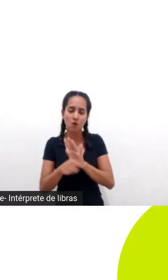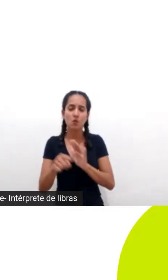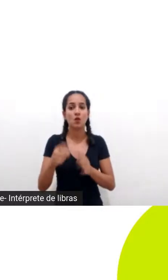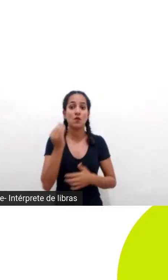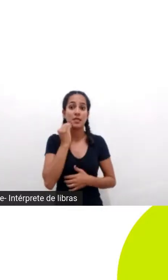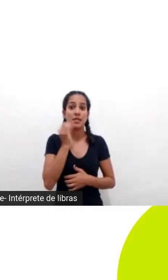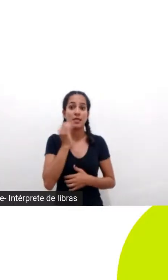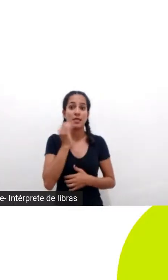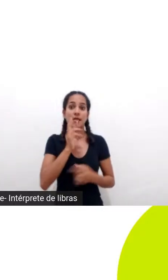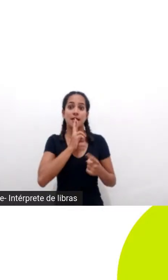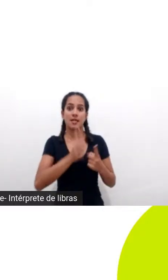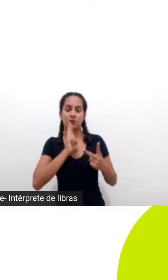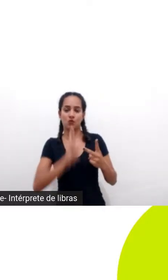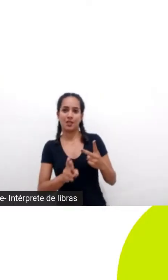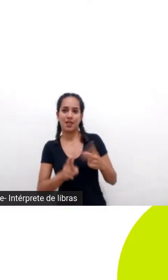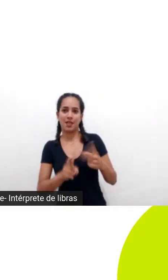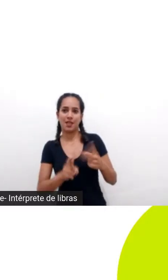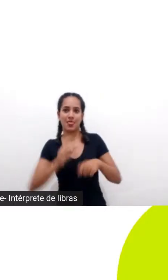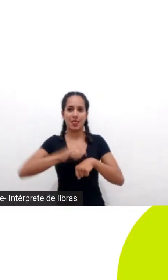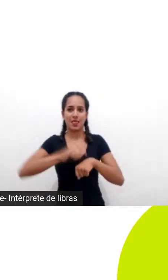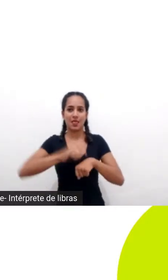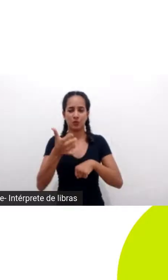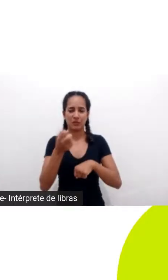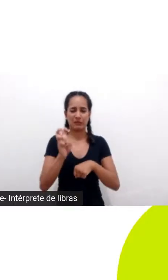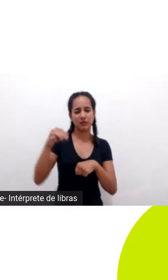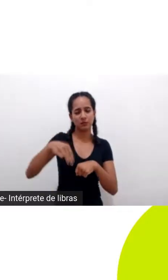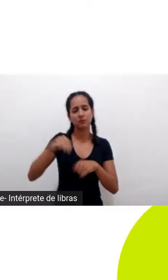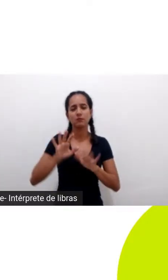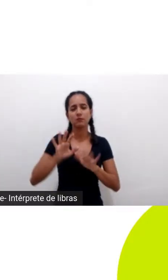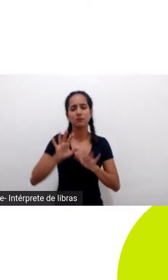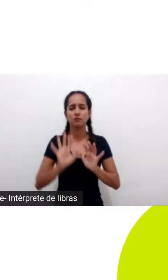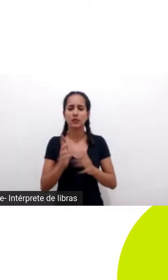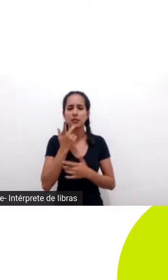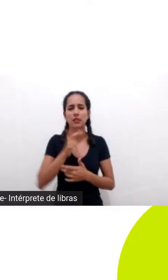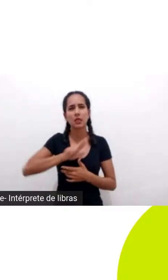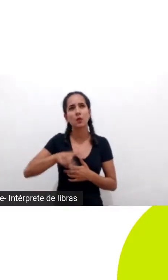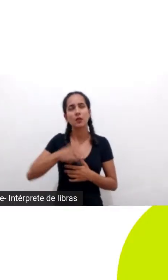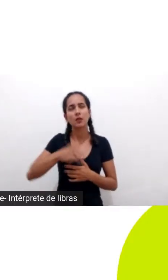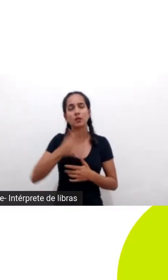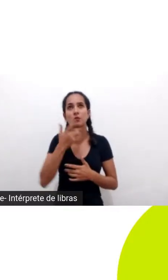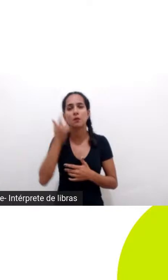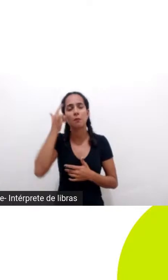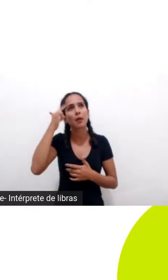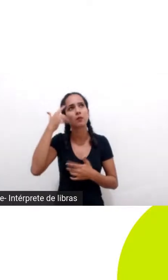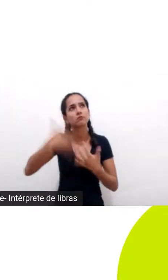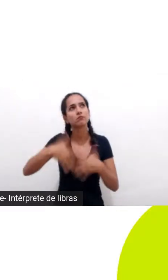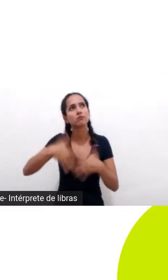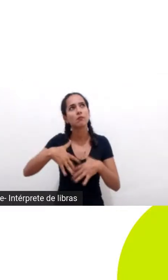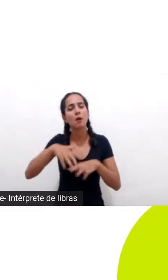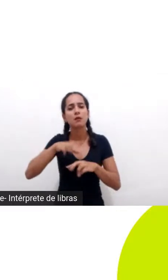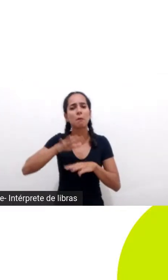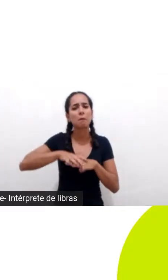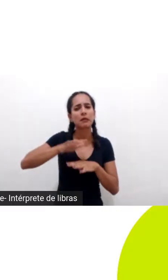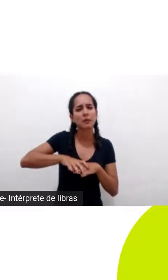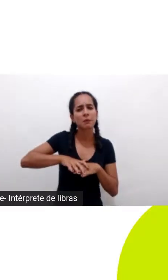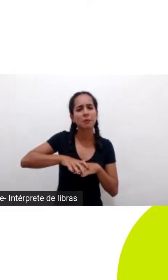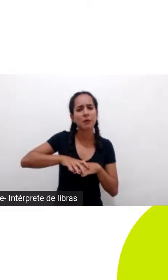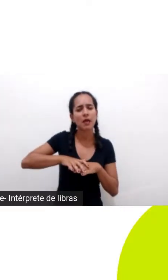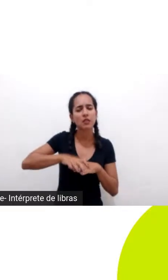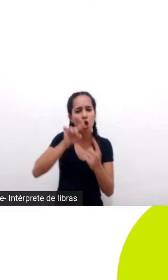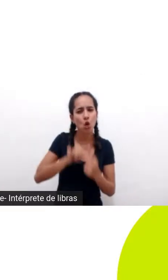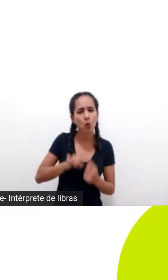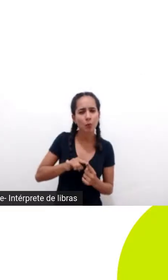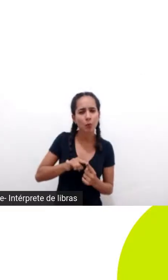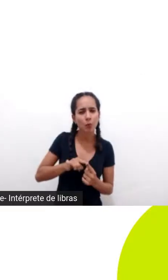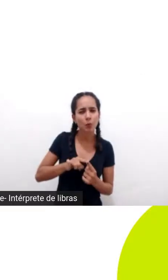10, 15 minutos que são as seguintes se não é uma questão matemática apenas qual é o coração dessa questão que a gente está vivendo qual é o